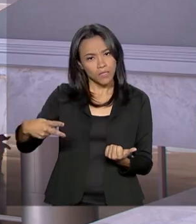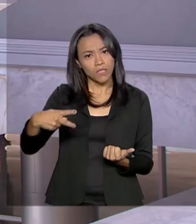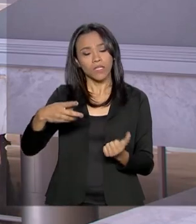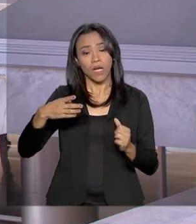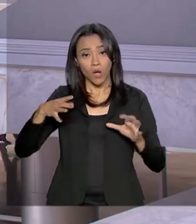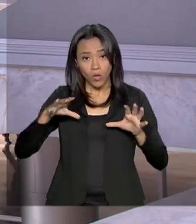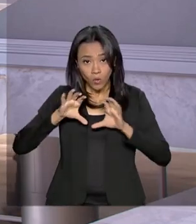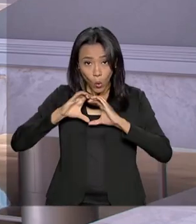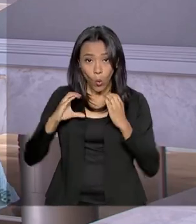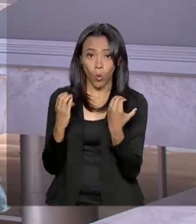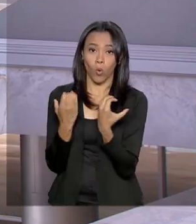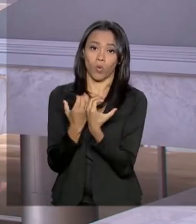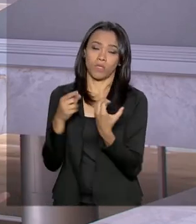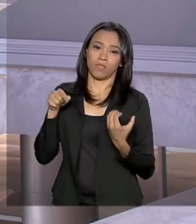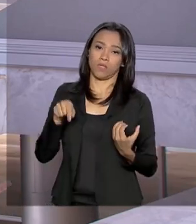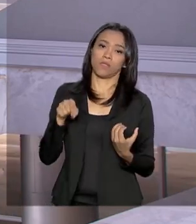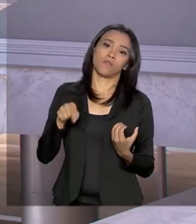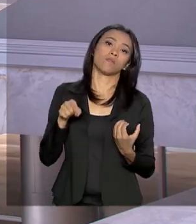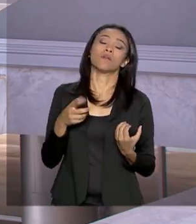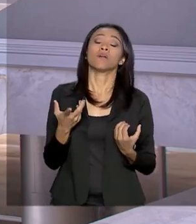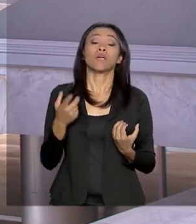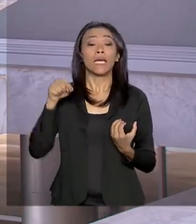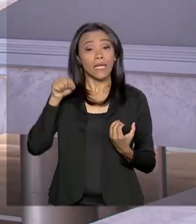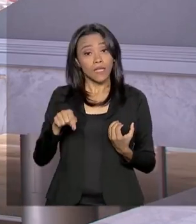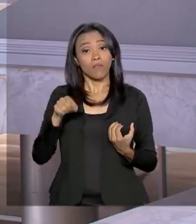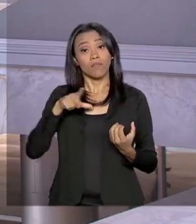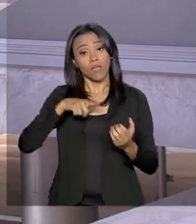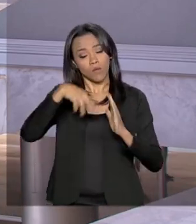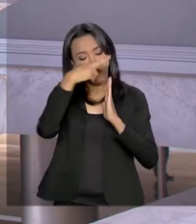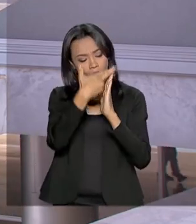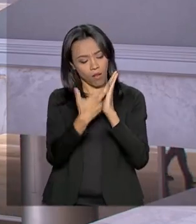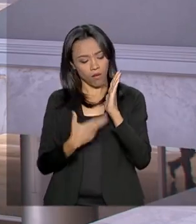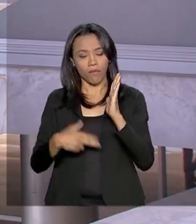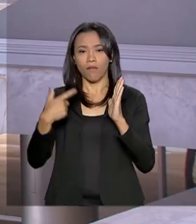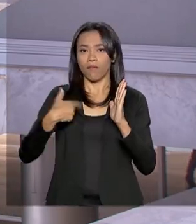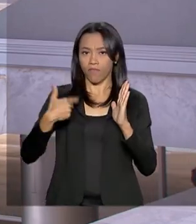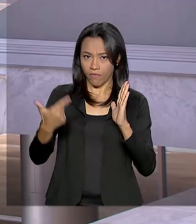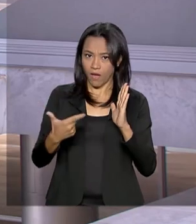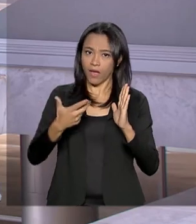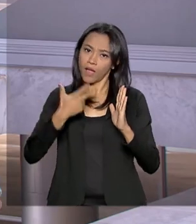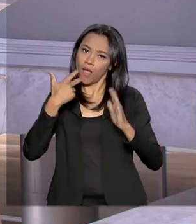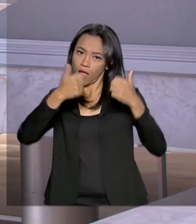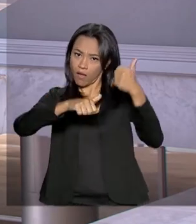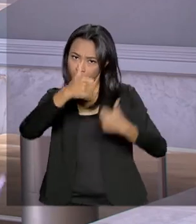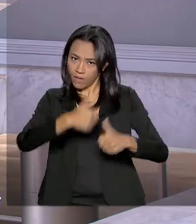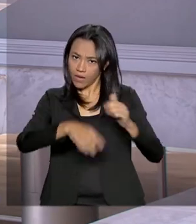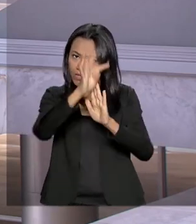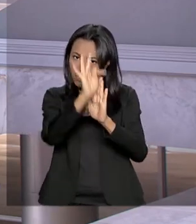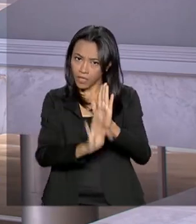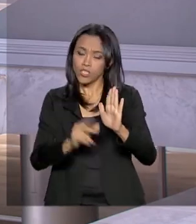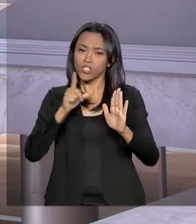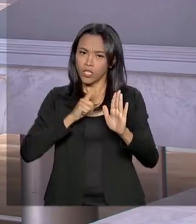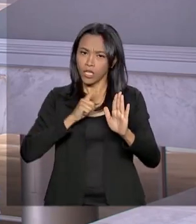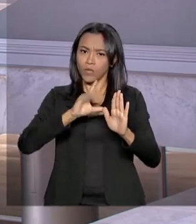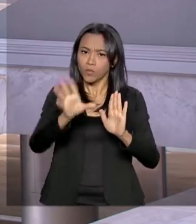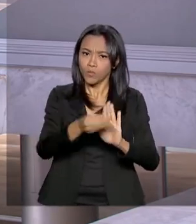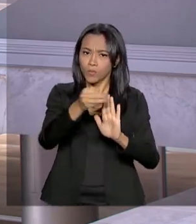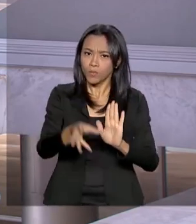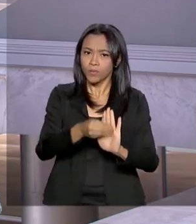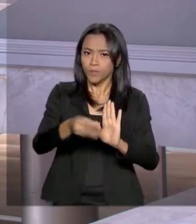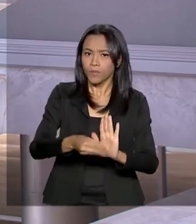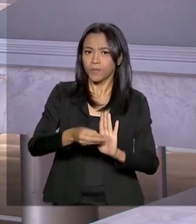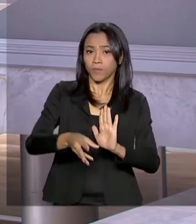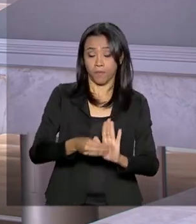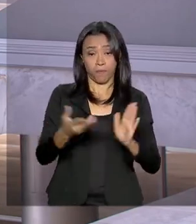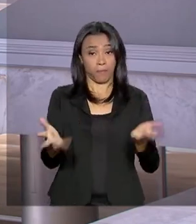o deputado Marcelo Ramos. O relator entraria nesse caso aí apresentando um parecer pra esse novo texto, já com as emendas incluídas. A Câmara